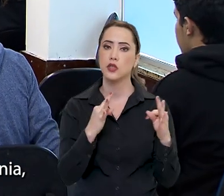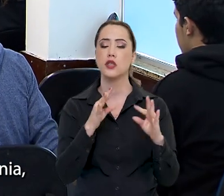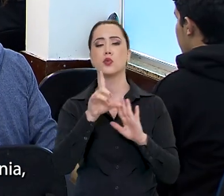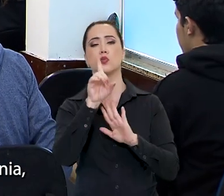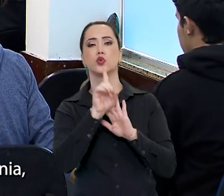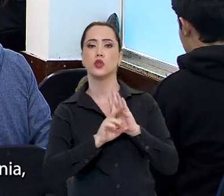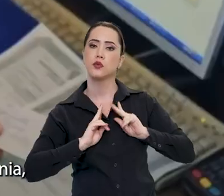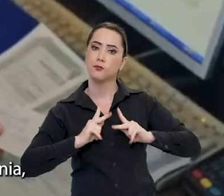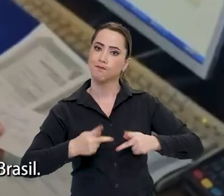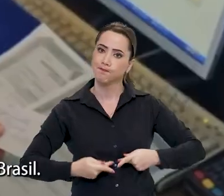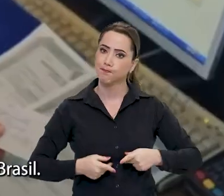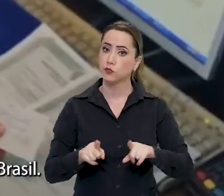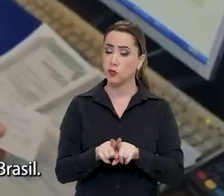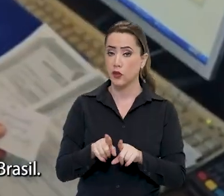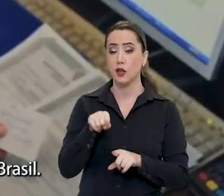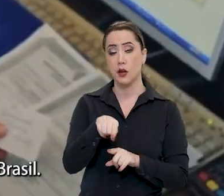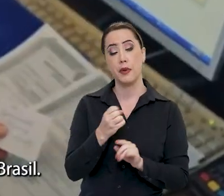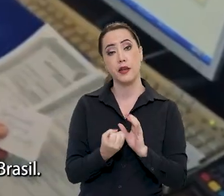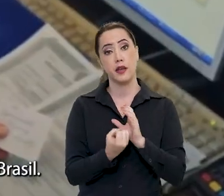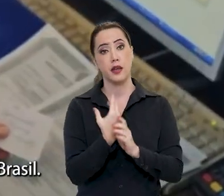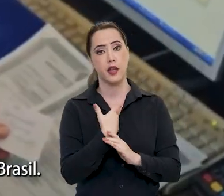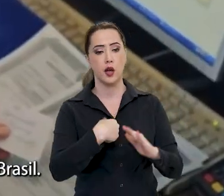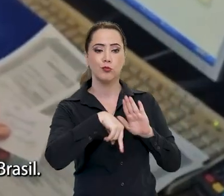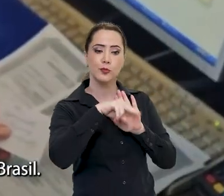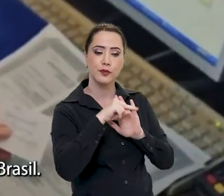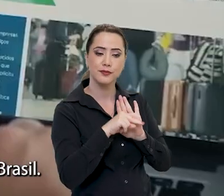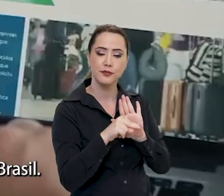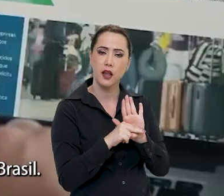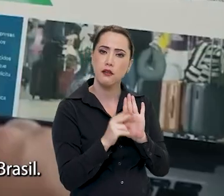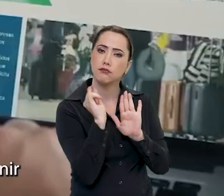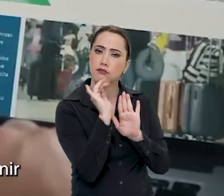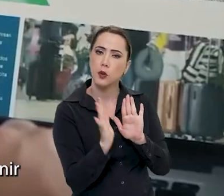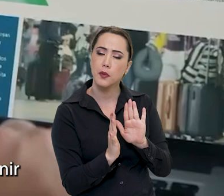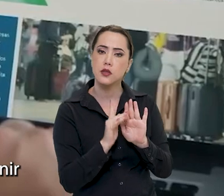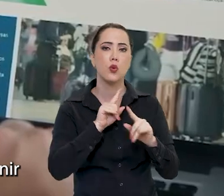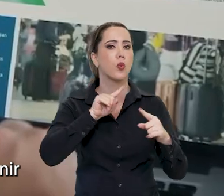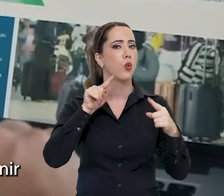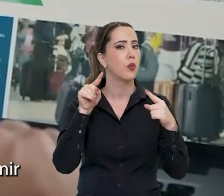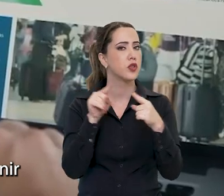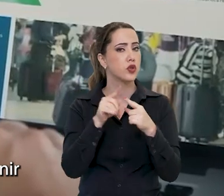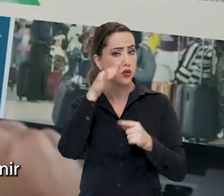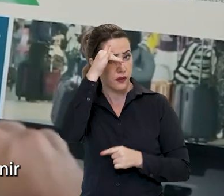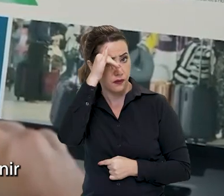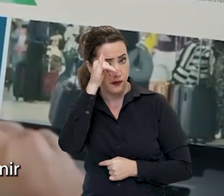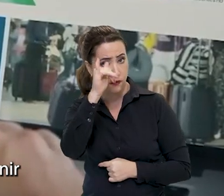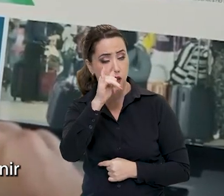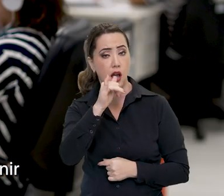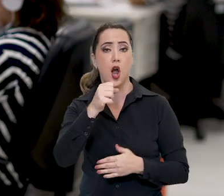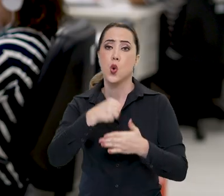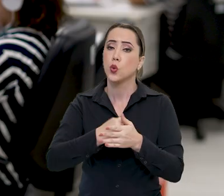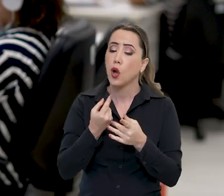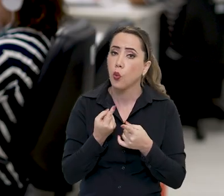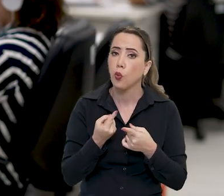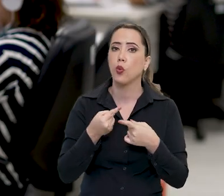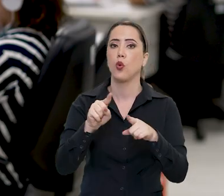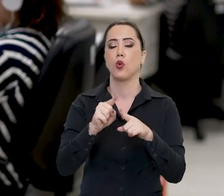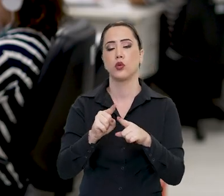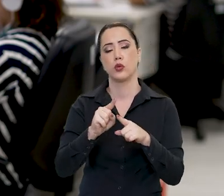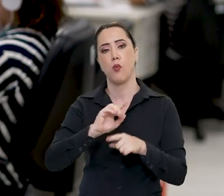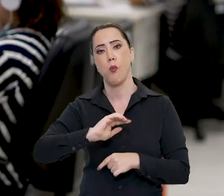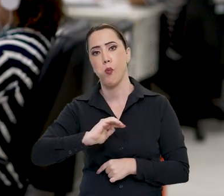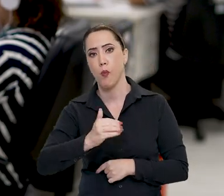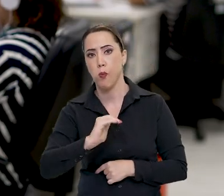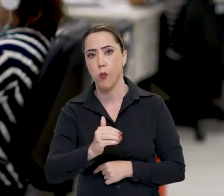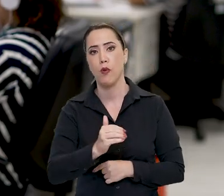Humanos e da Cidadania desenvolveram o Código de Conduta Brasil. A iniciativa tem o objetivo de prevenir e enfrentar a